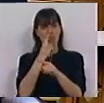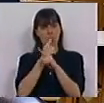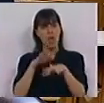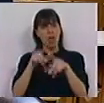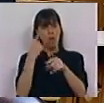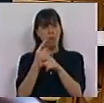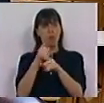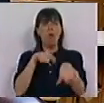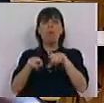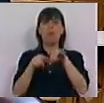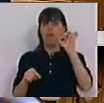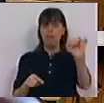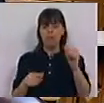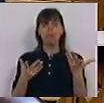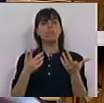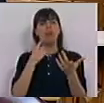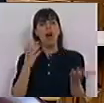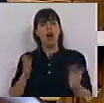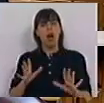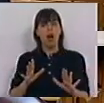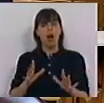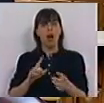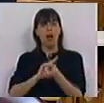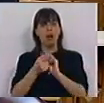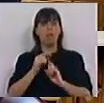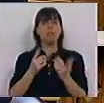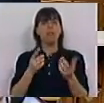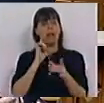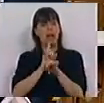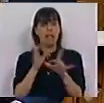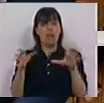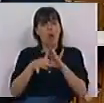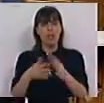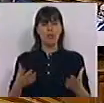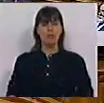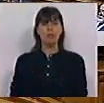evolução nas suas políticas e vai deixar de ser amigo em relação a isso. Muito obrigado.